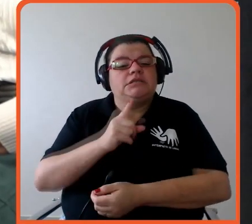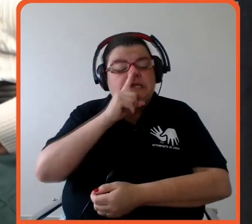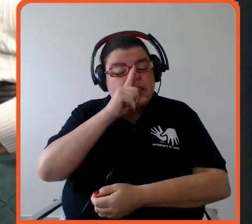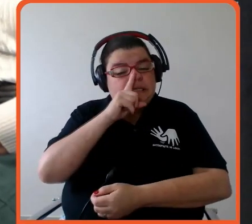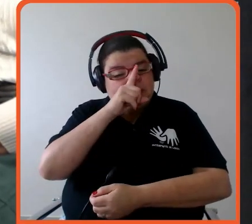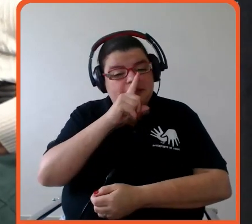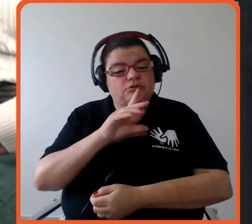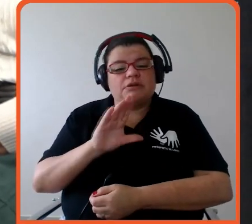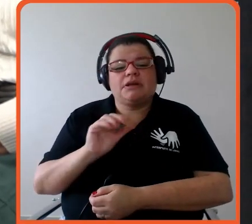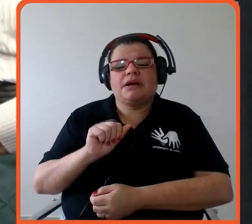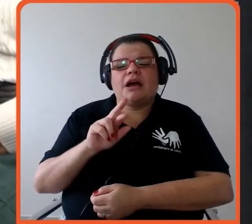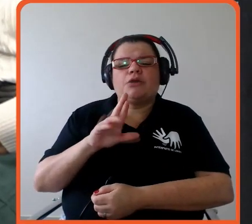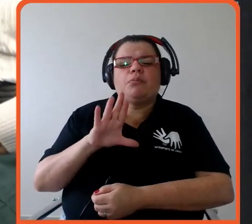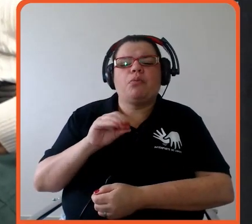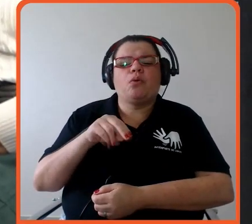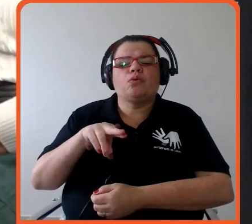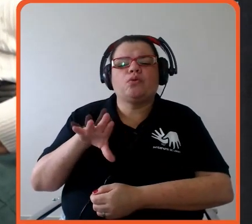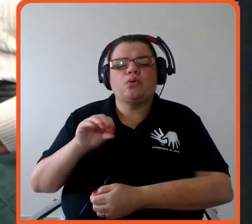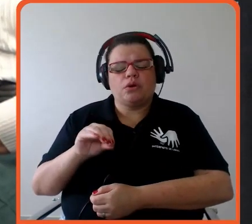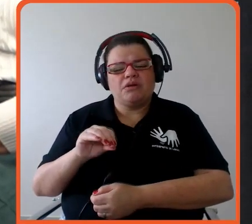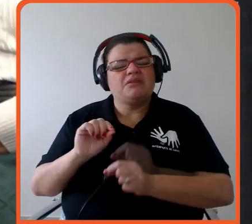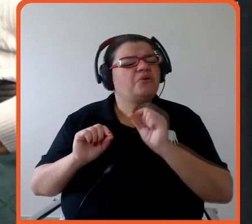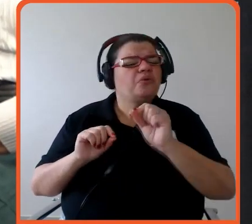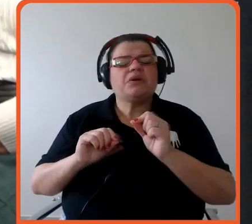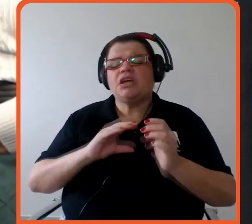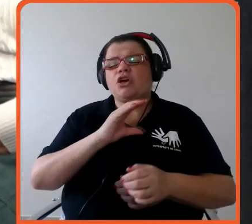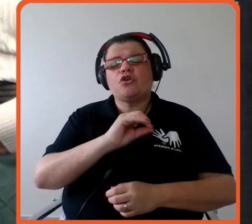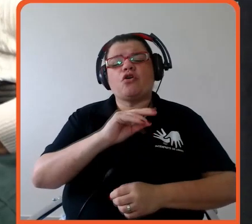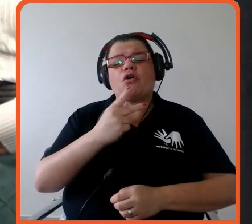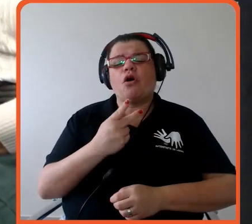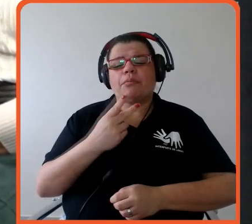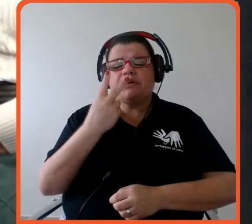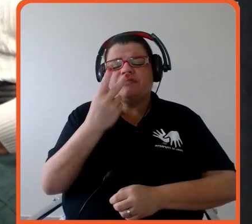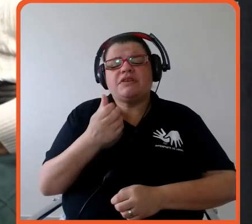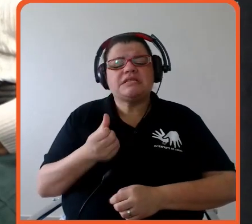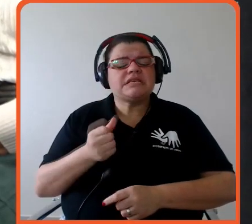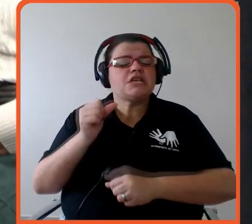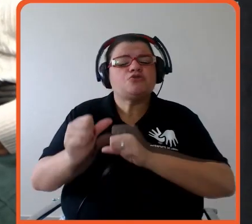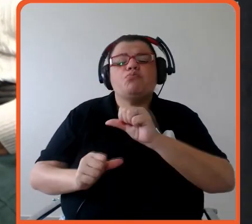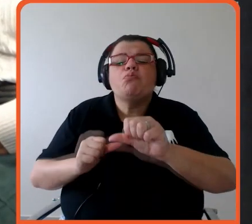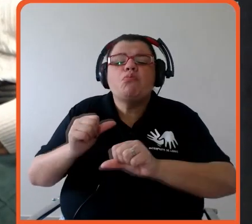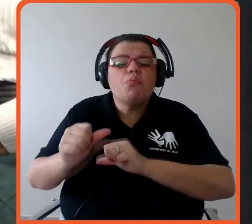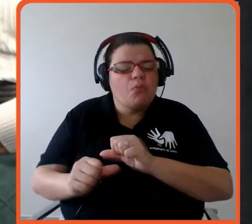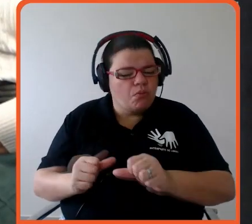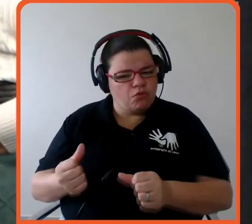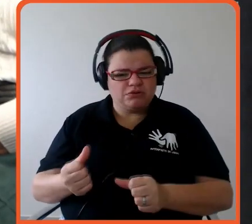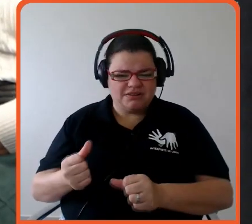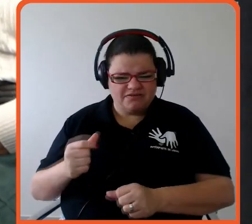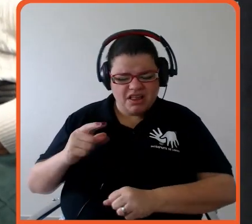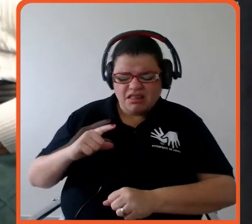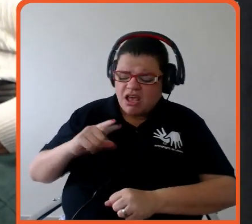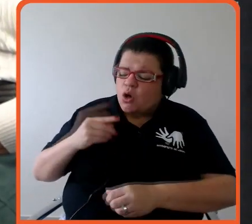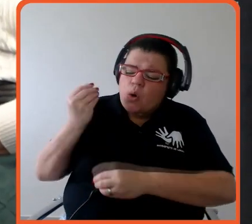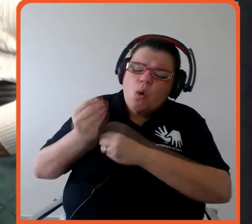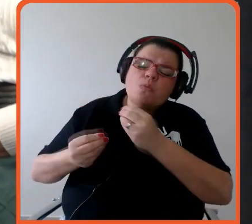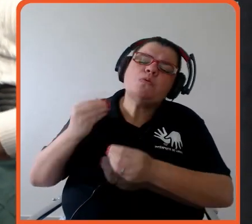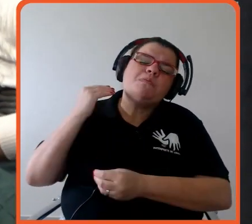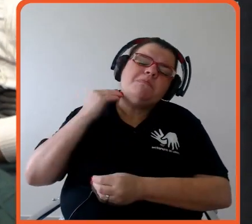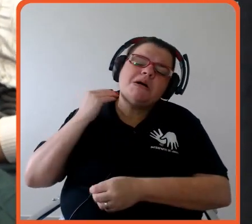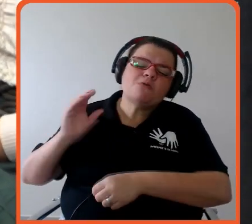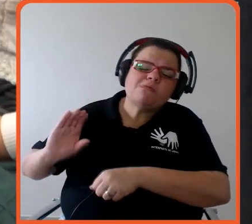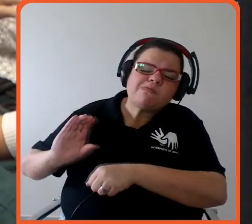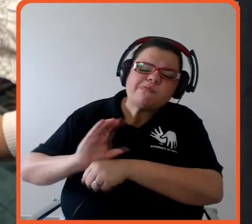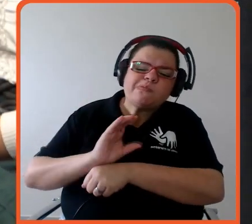COP26 ela muda nesse sentido e como a gente vê o setor financeiro daqui para frente eu acho que a